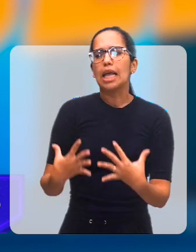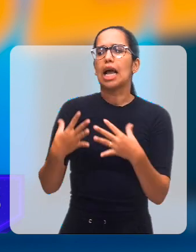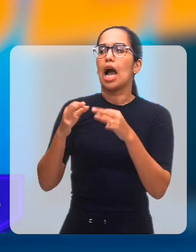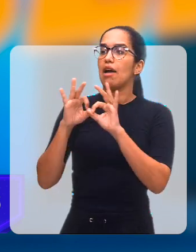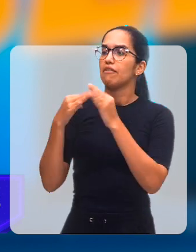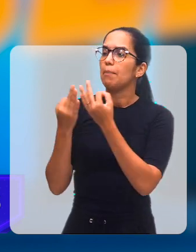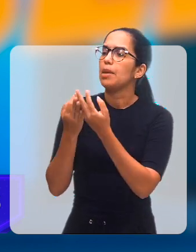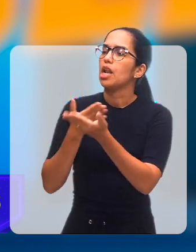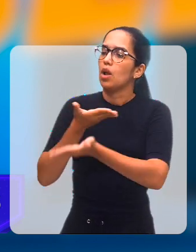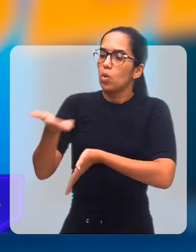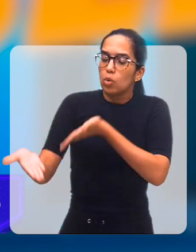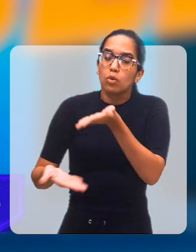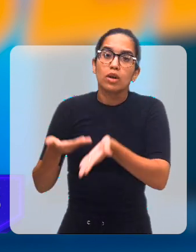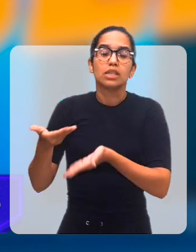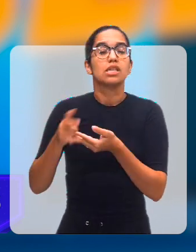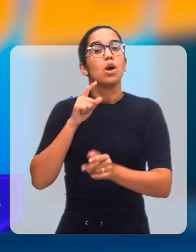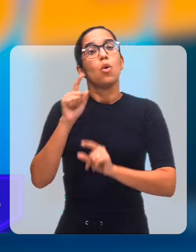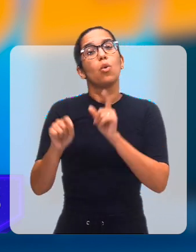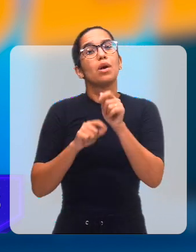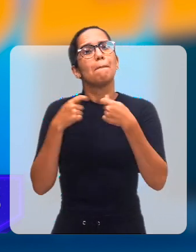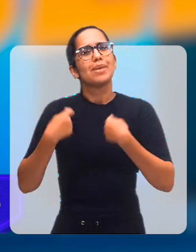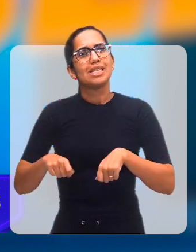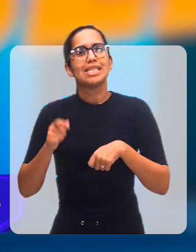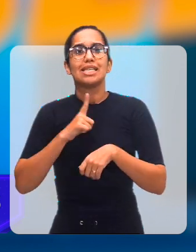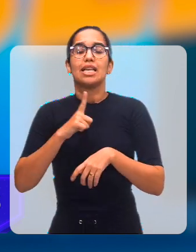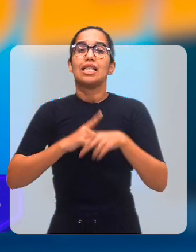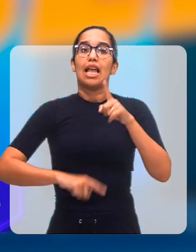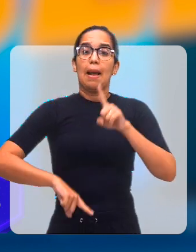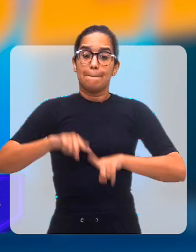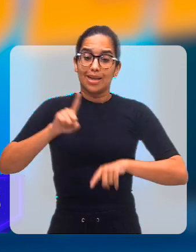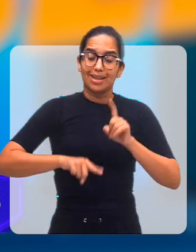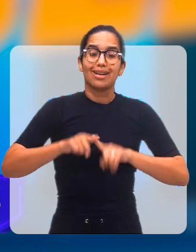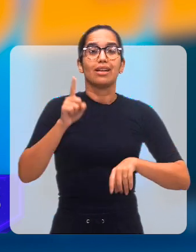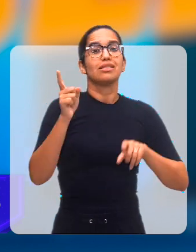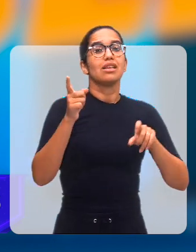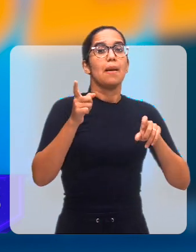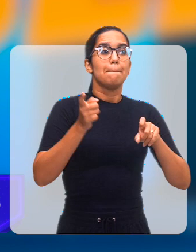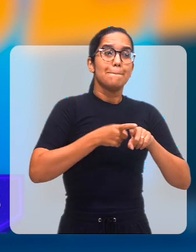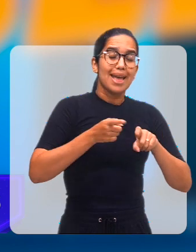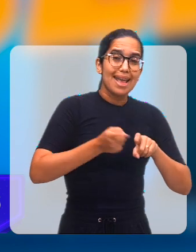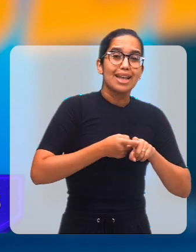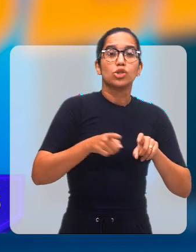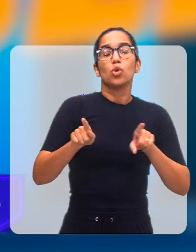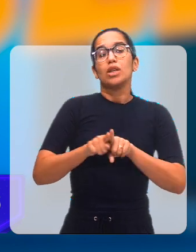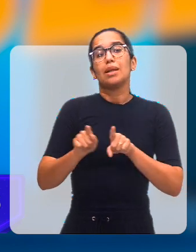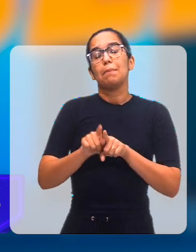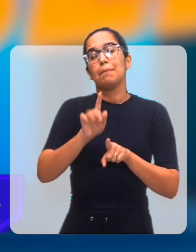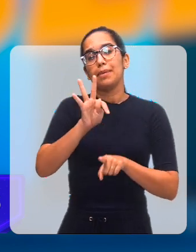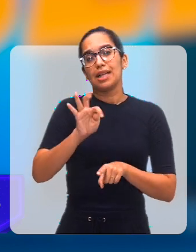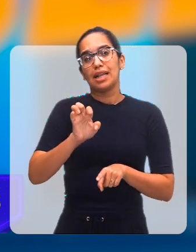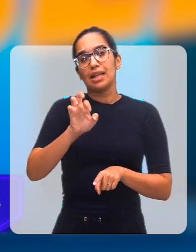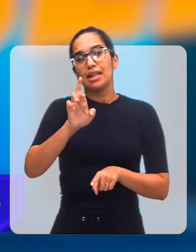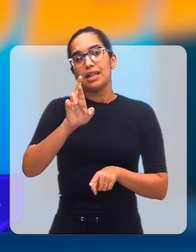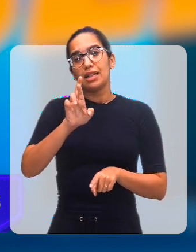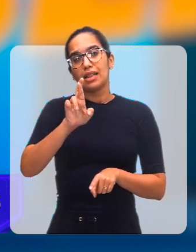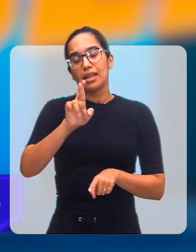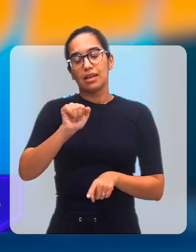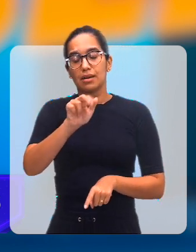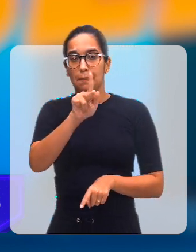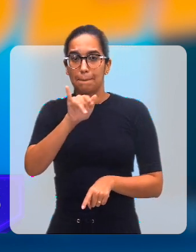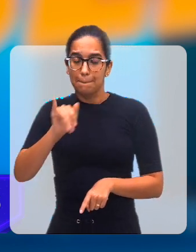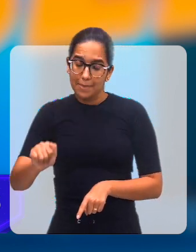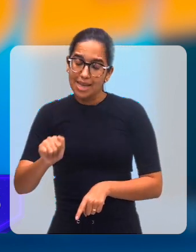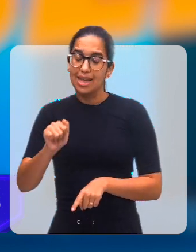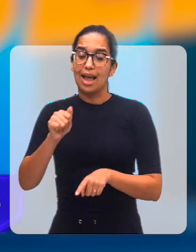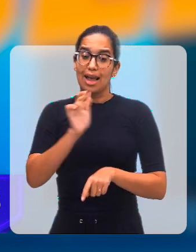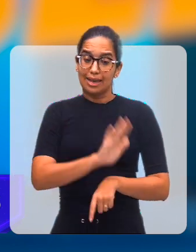qual é a necessidade, que nós temos recursos médicos, recursos terapêuticos, para tratar essa criança, e que a criança